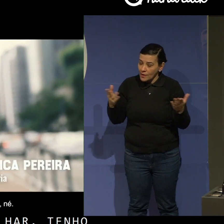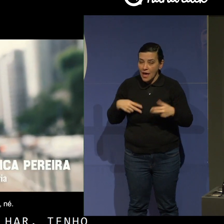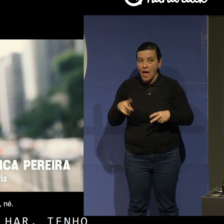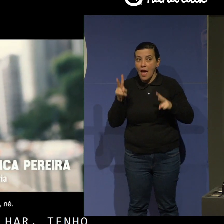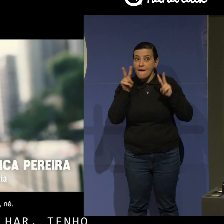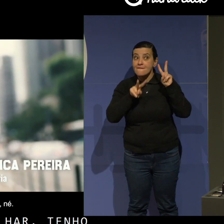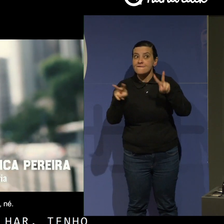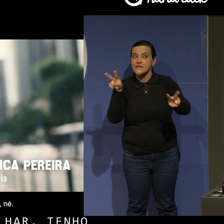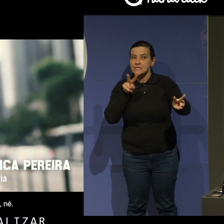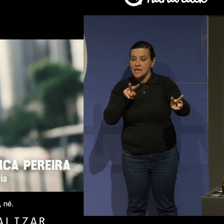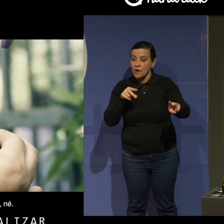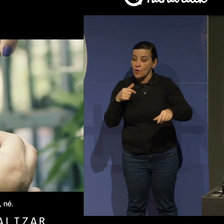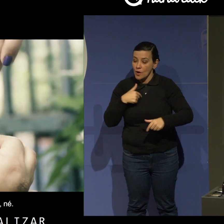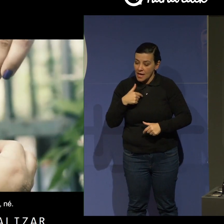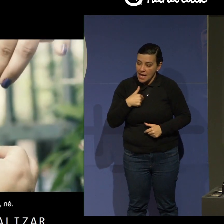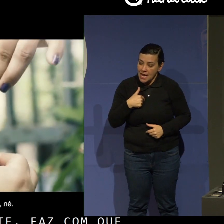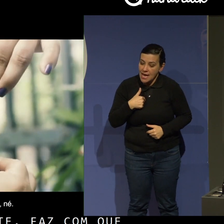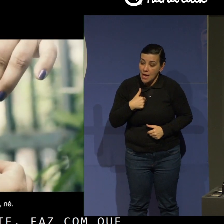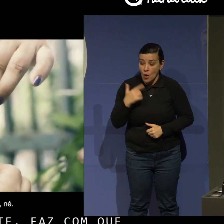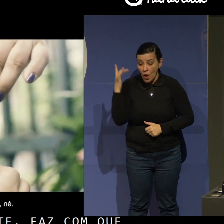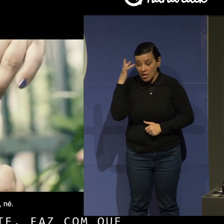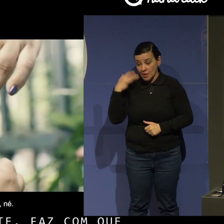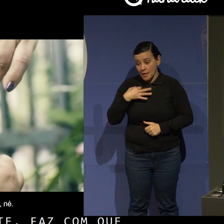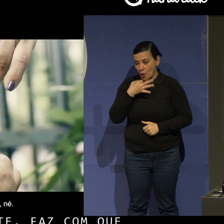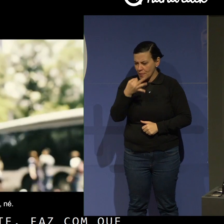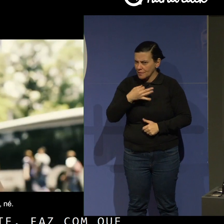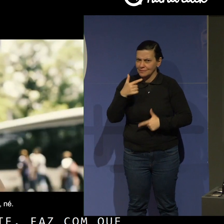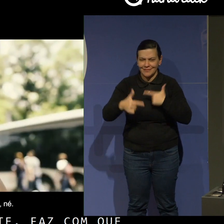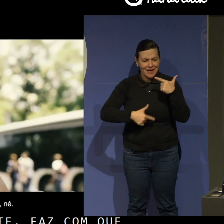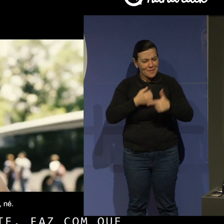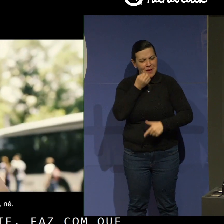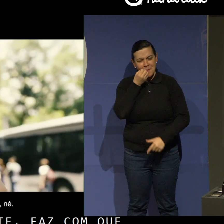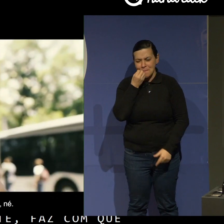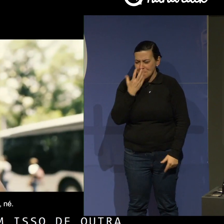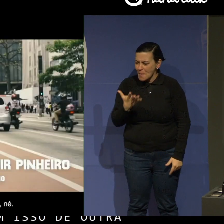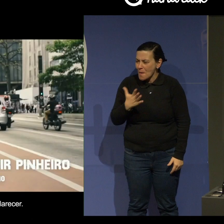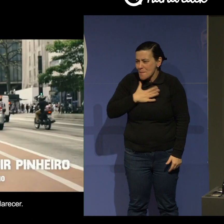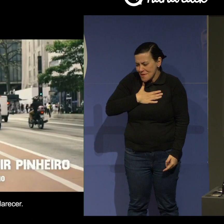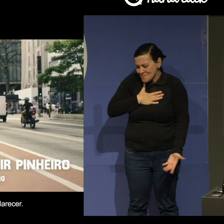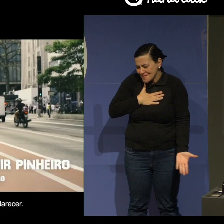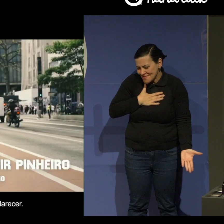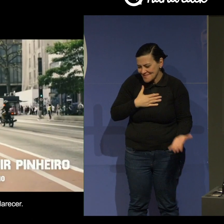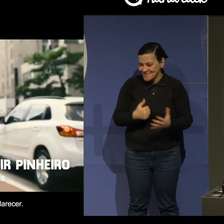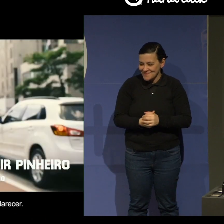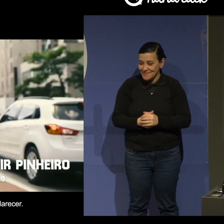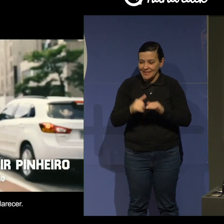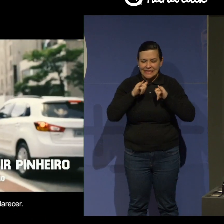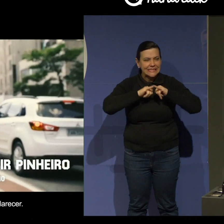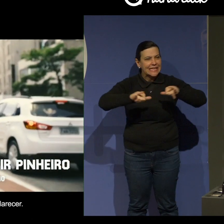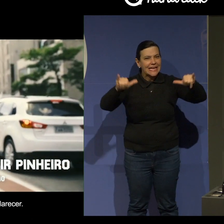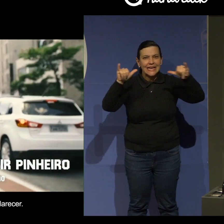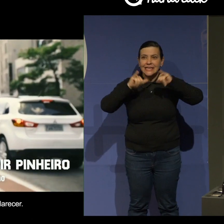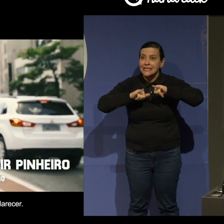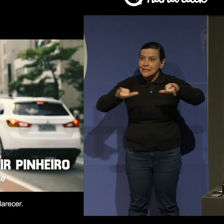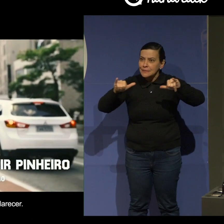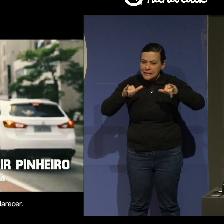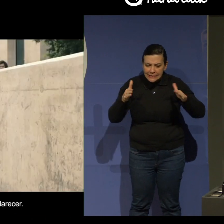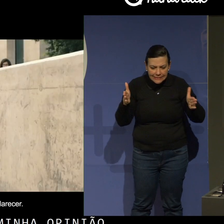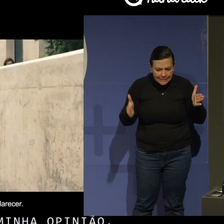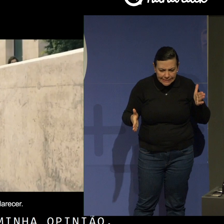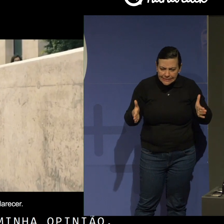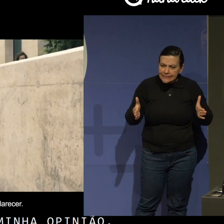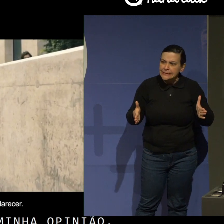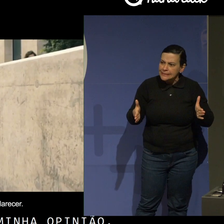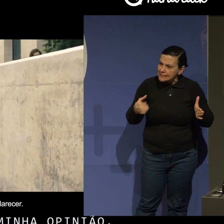adesivo tem uma encadeirante em frente a uma mesa com monitor. Essa campanha vem num momento bom,